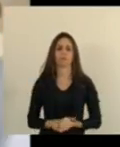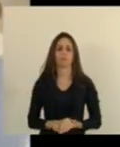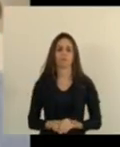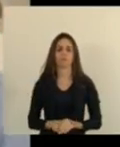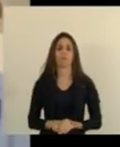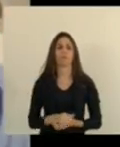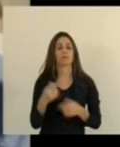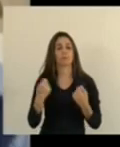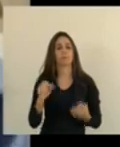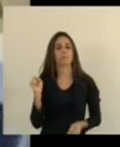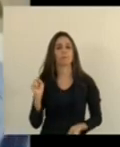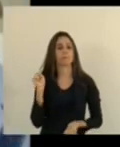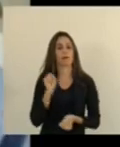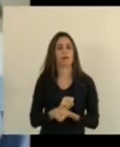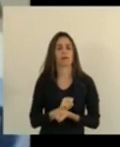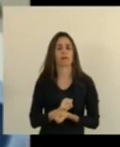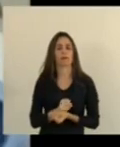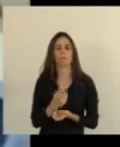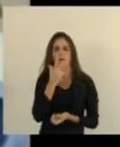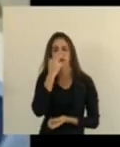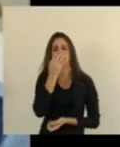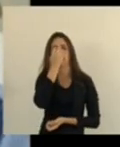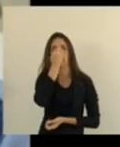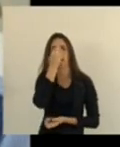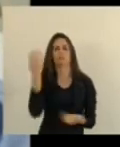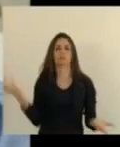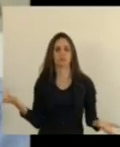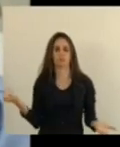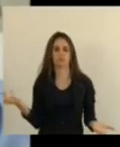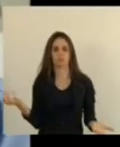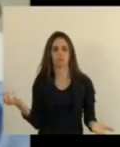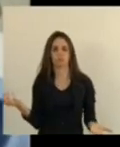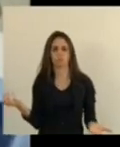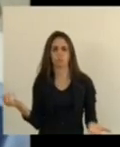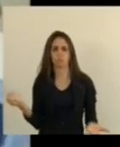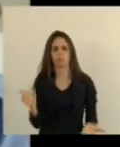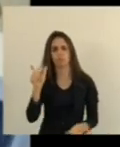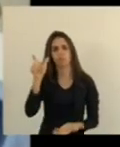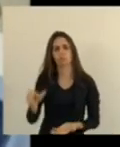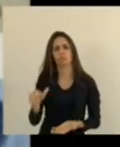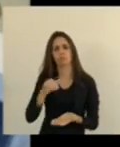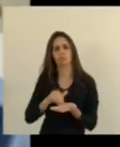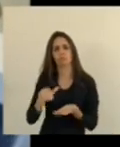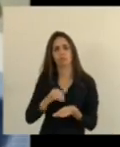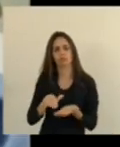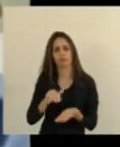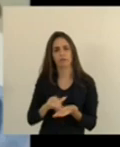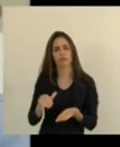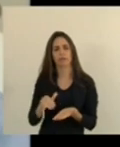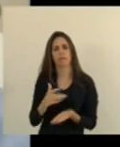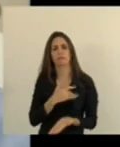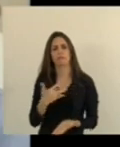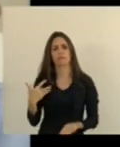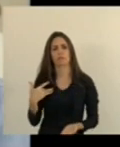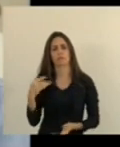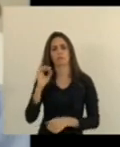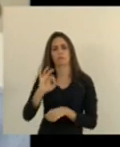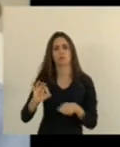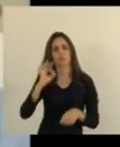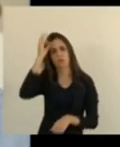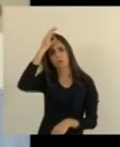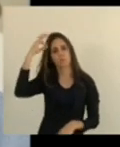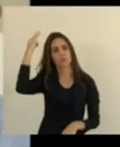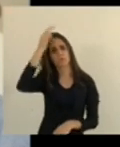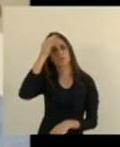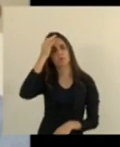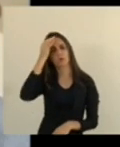preciso parar com essa palhaçada senhores membros da secretaria de saúde do governo do espírito santo parem de brincar